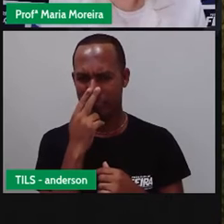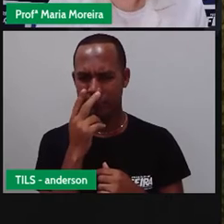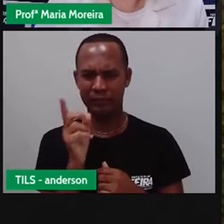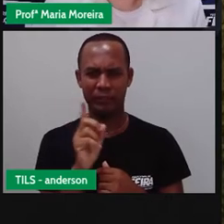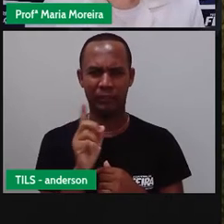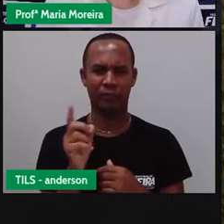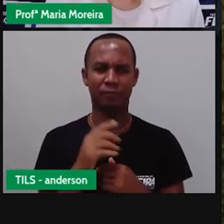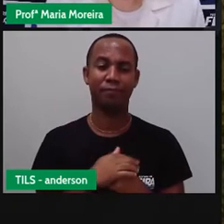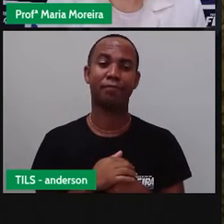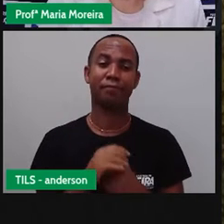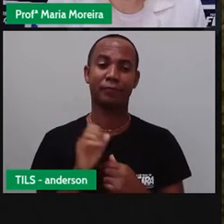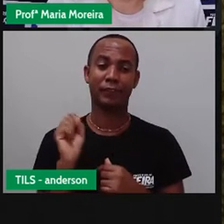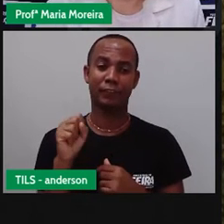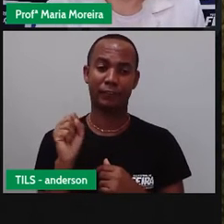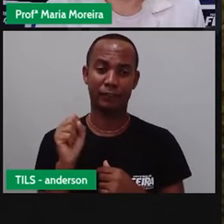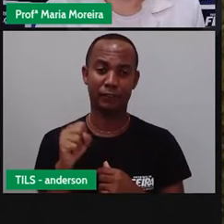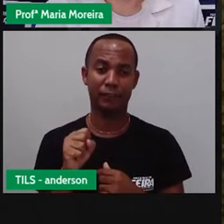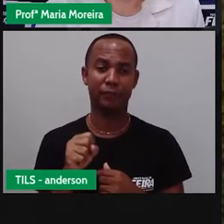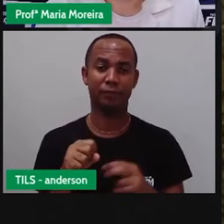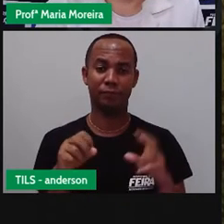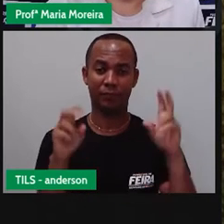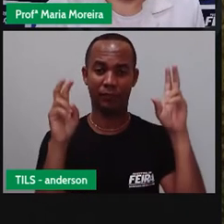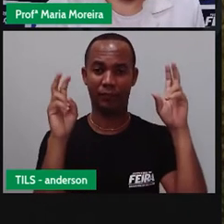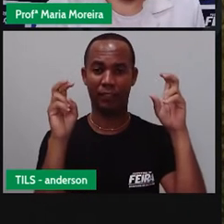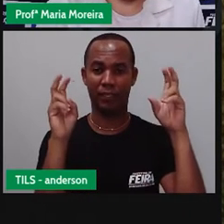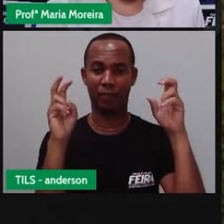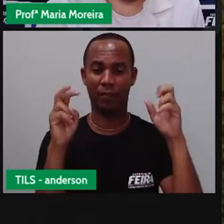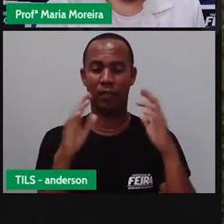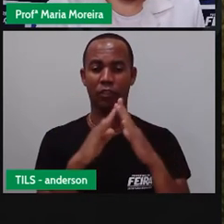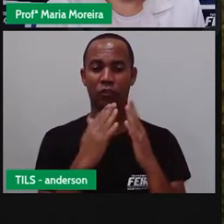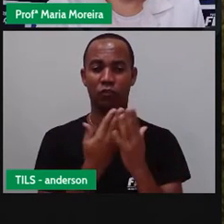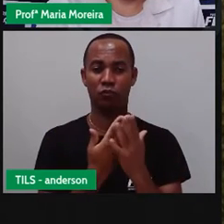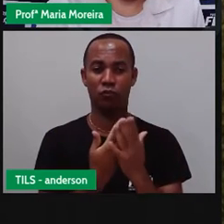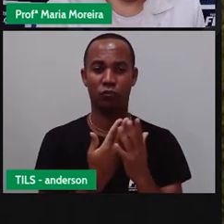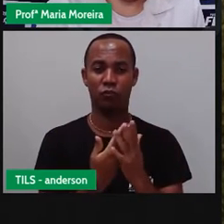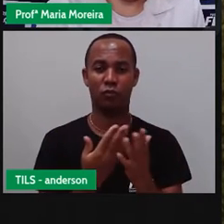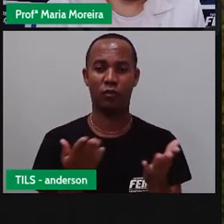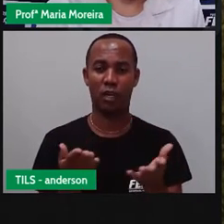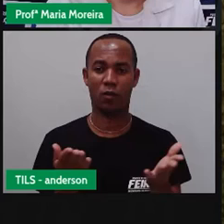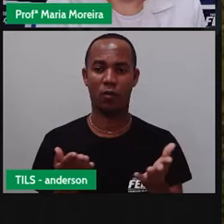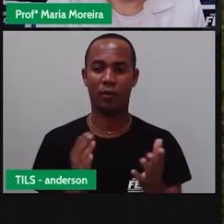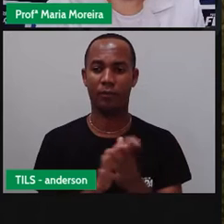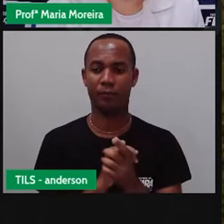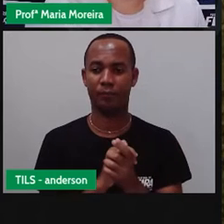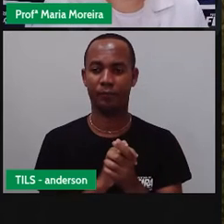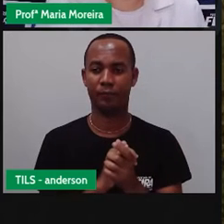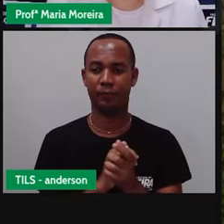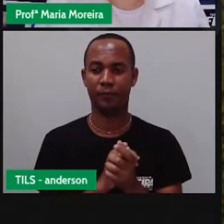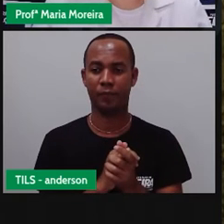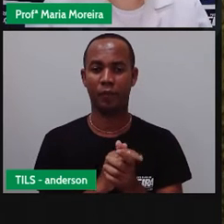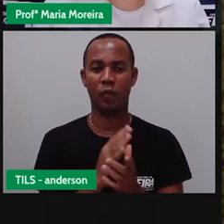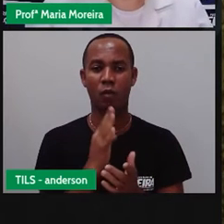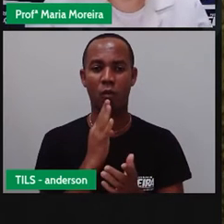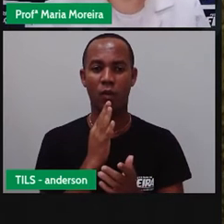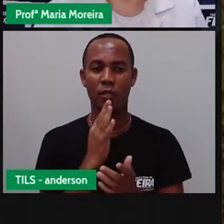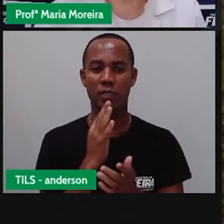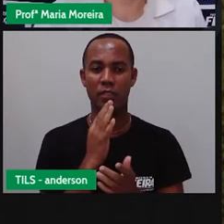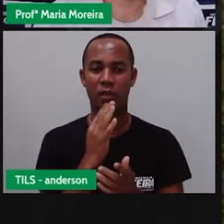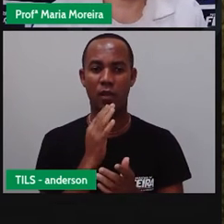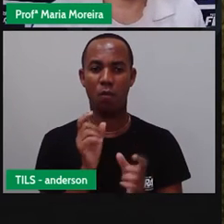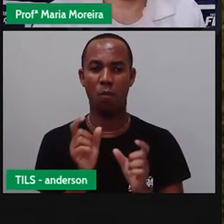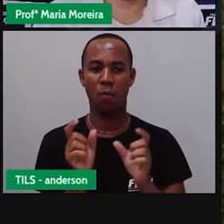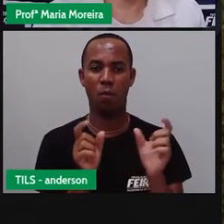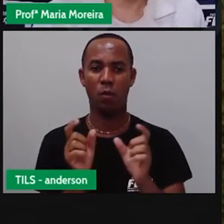exatamente esse o tema da nossa aula! Né? Vamos conhecer um pouco mais.